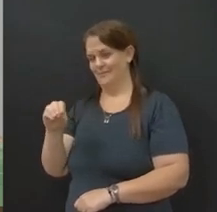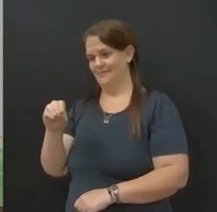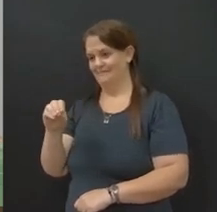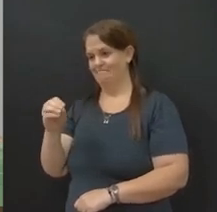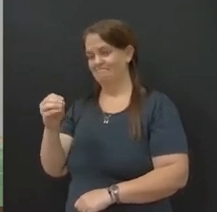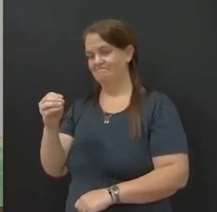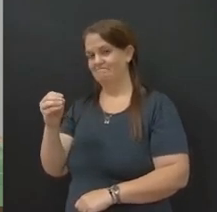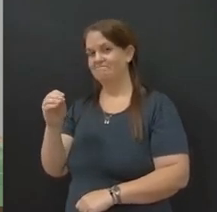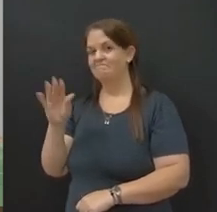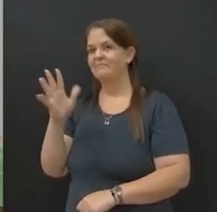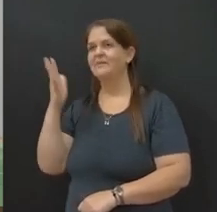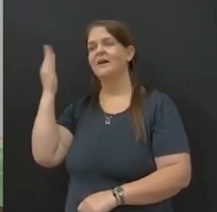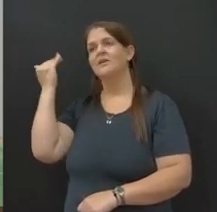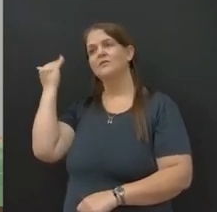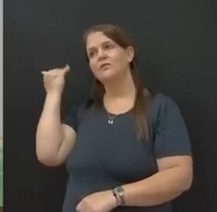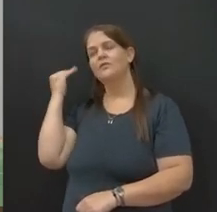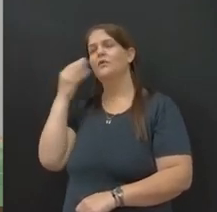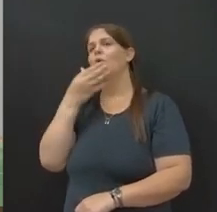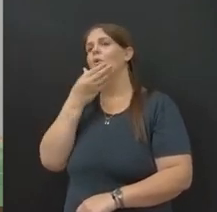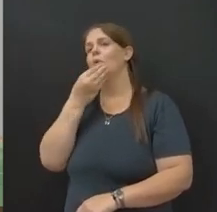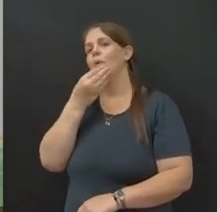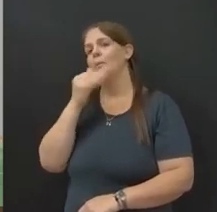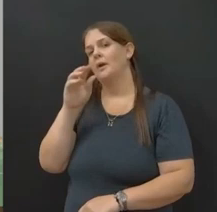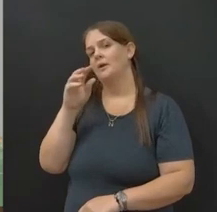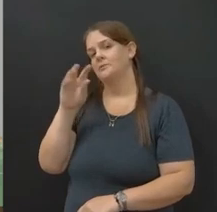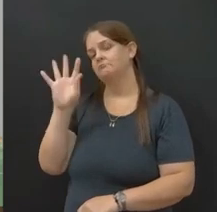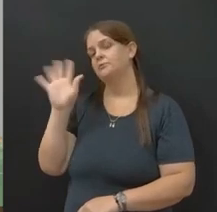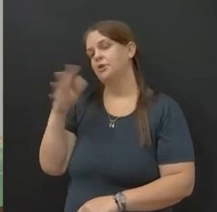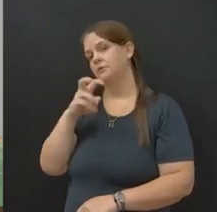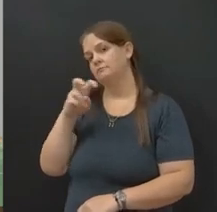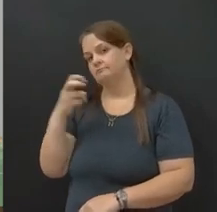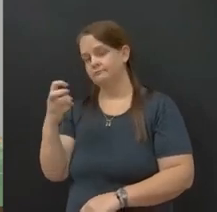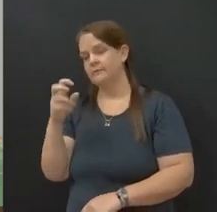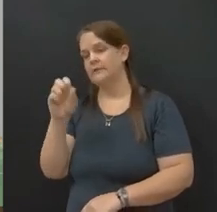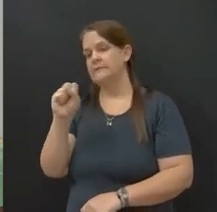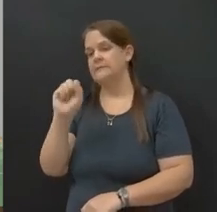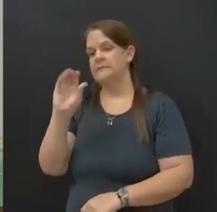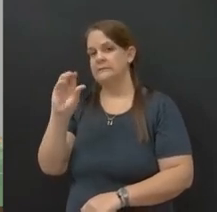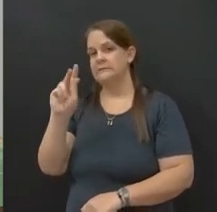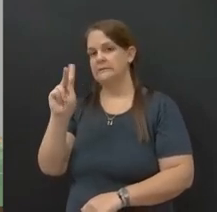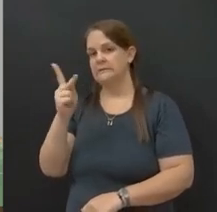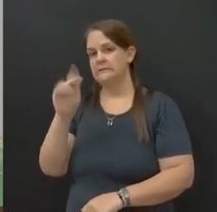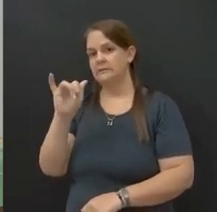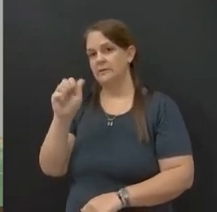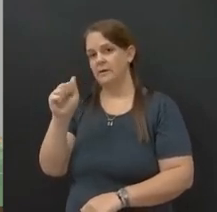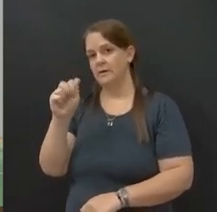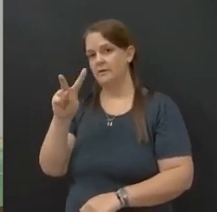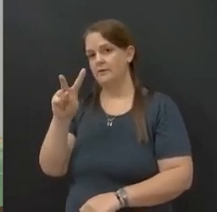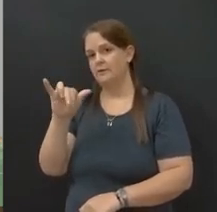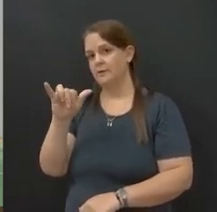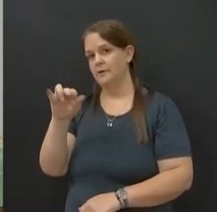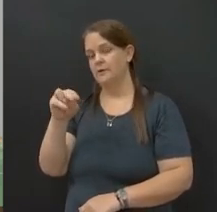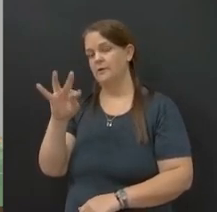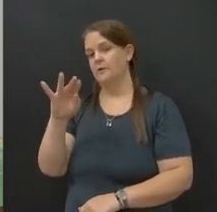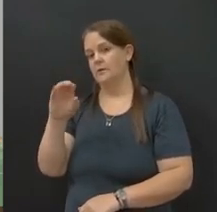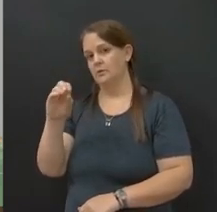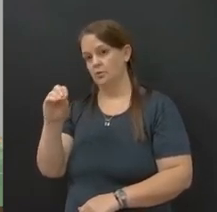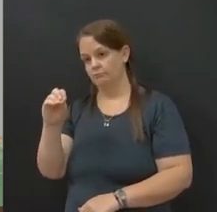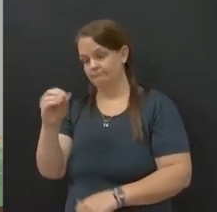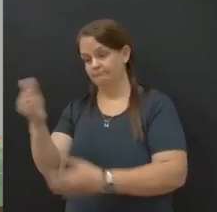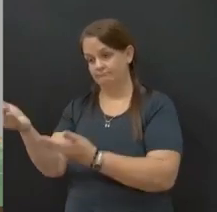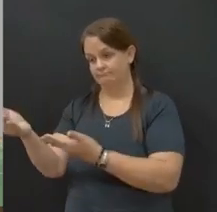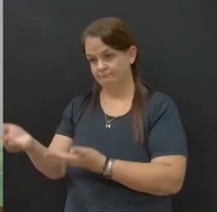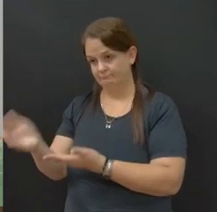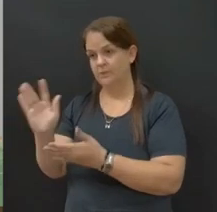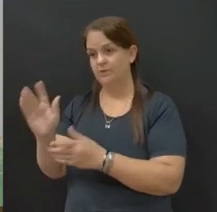o saudoso José Carlos Cravinata, ele tinha uma frase, segundo Vossa Excelência, Vossa Senhoria, que já me passou essa frase